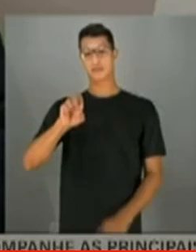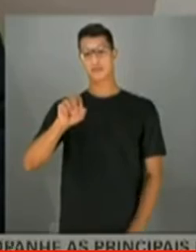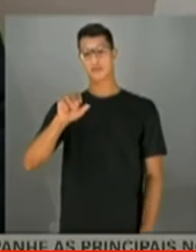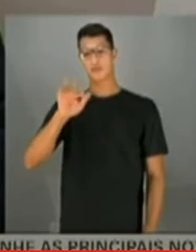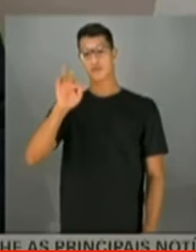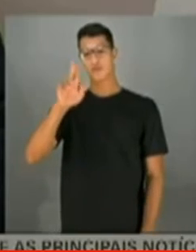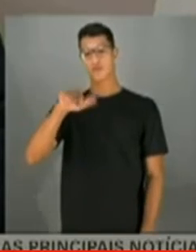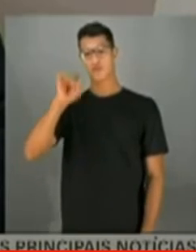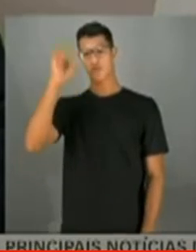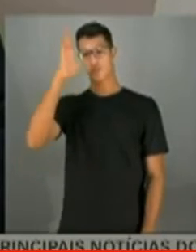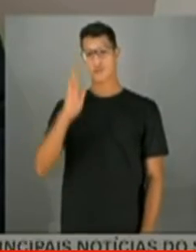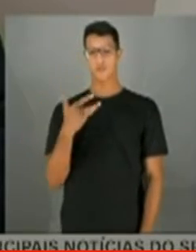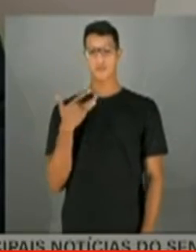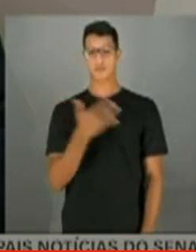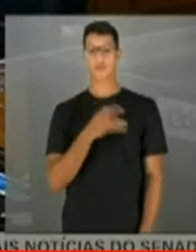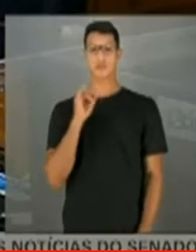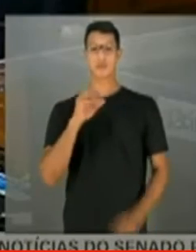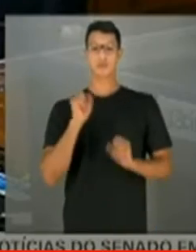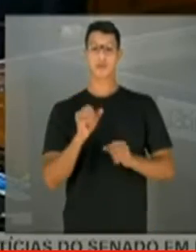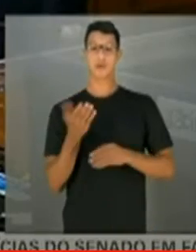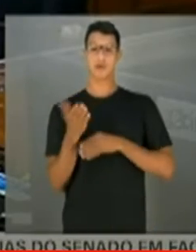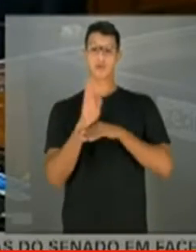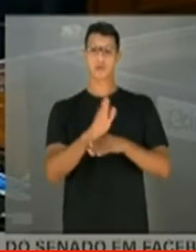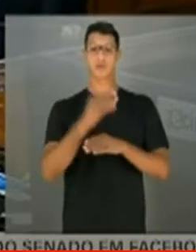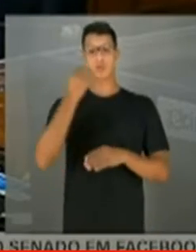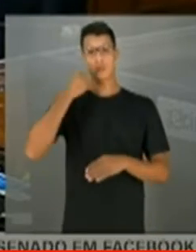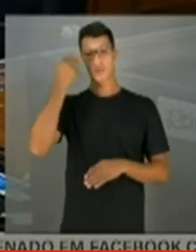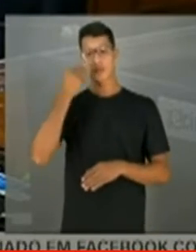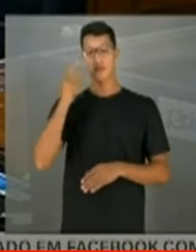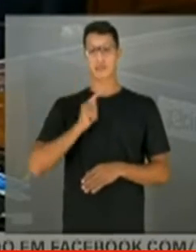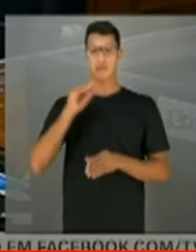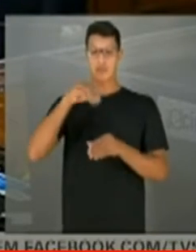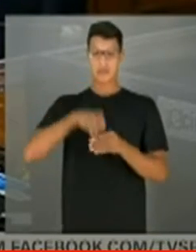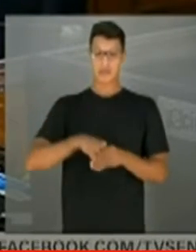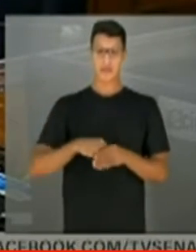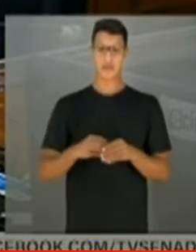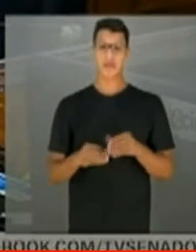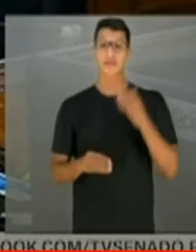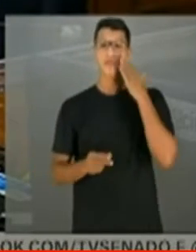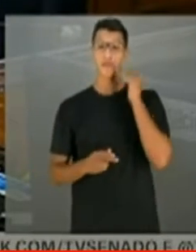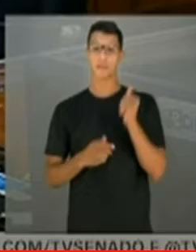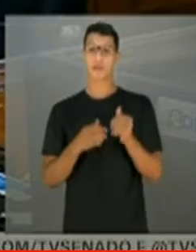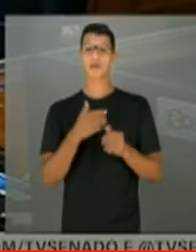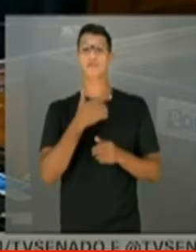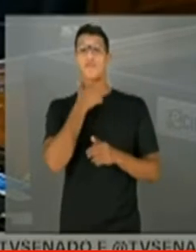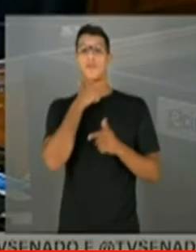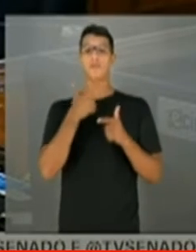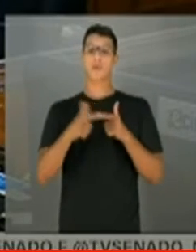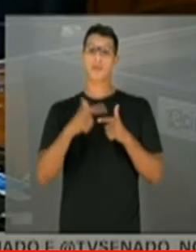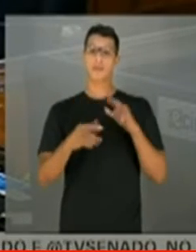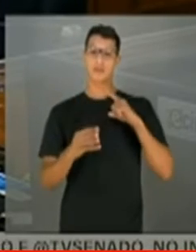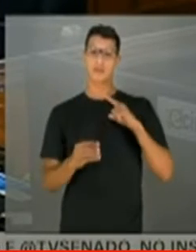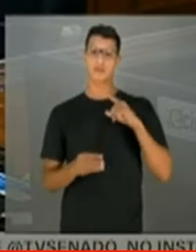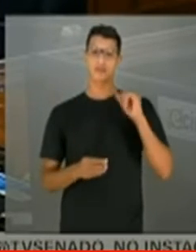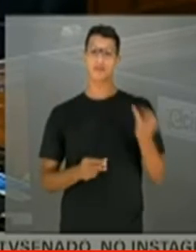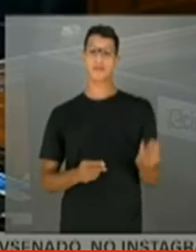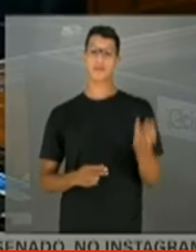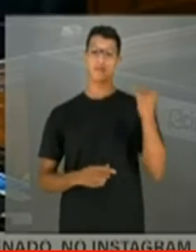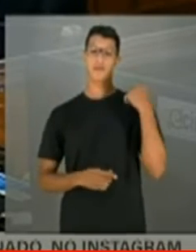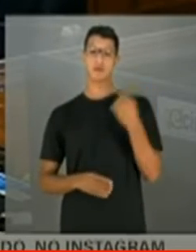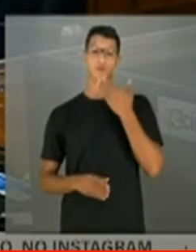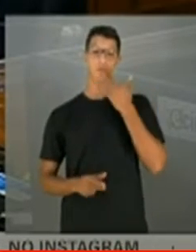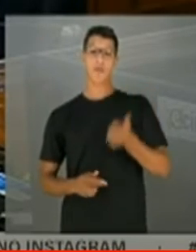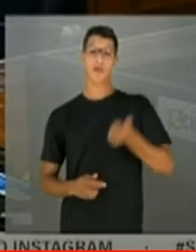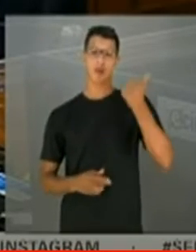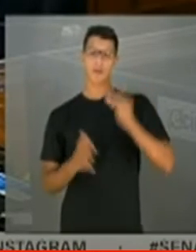Se a Exª puder contribuir depois com a experiência que teve dentro, sabendo os gargalhos que existem, seria muito importante para a gente